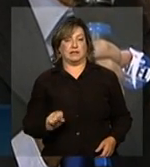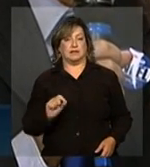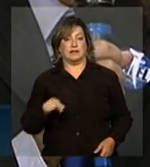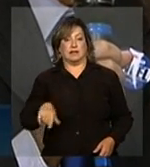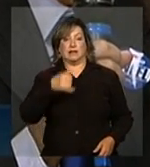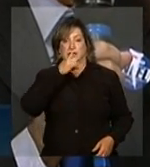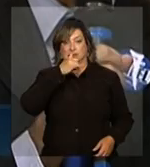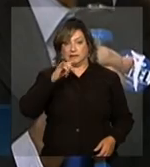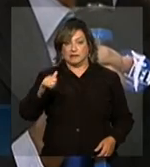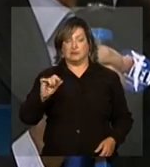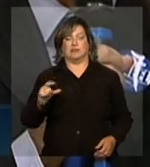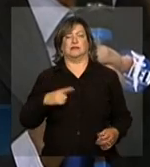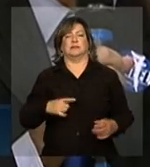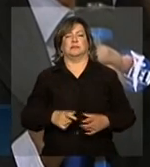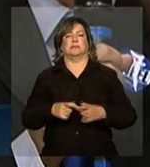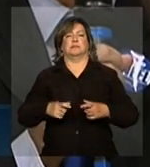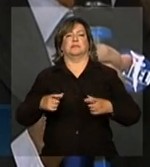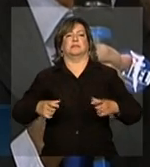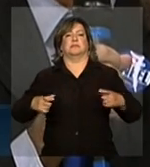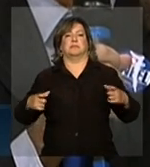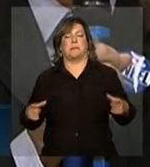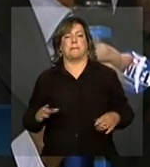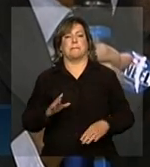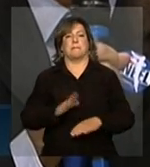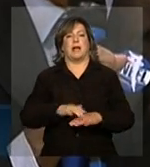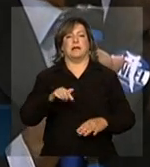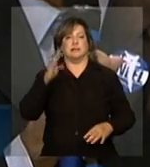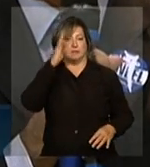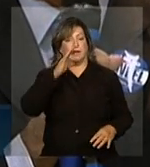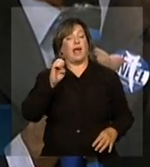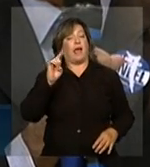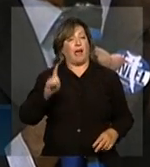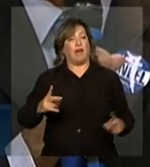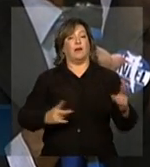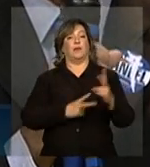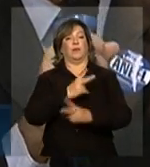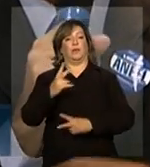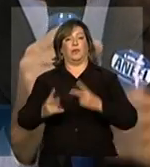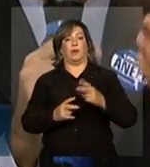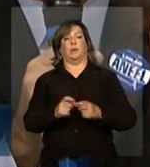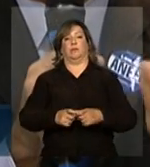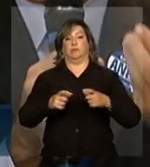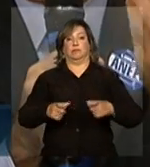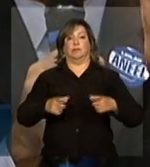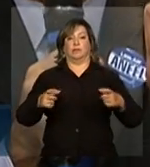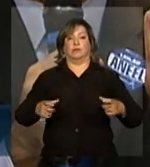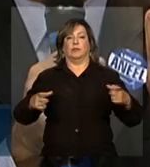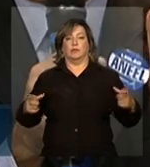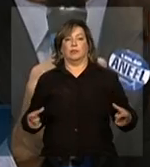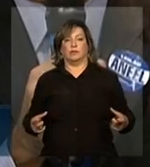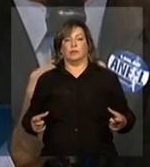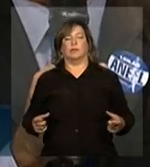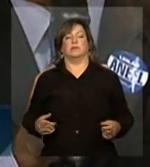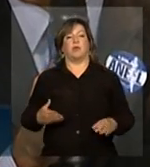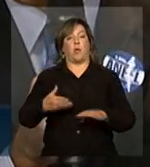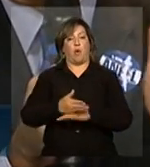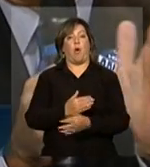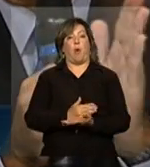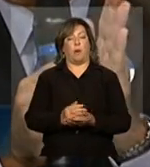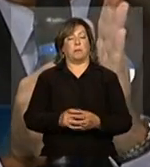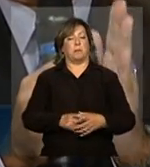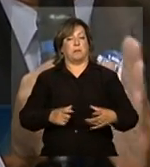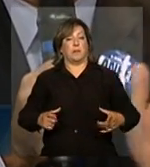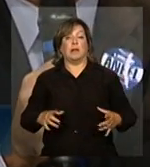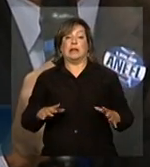que está crescendo mais cresce no Brasil é eólica, é eólica proporcionalmente à entrada de eólica. Então, tem uma